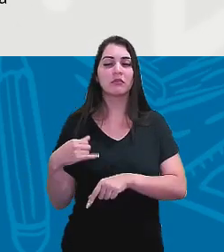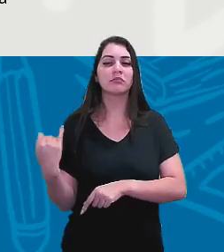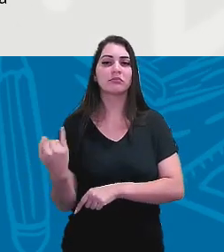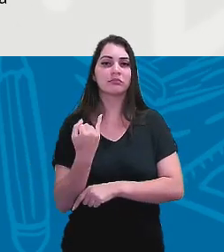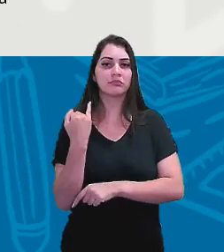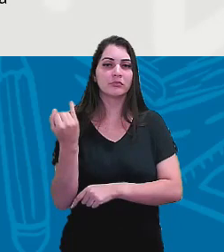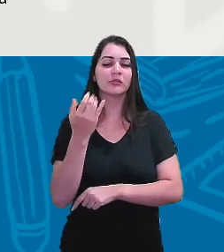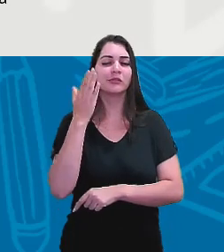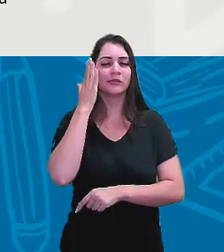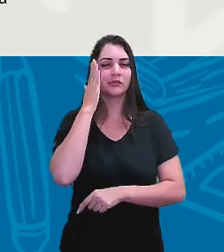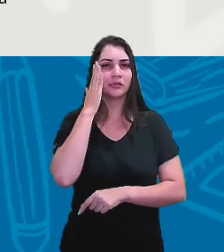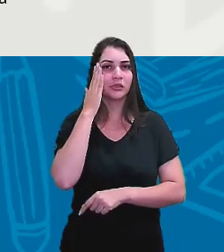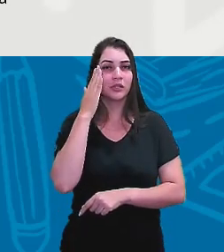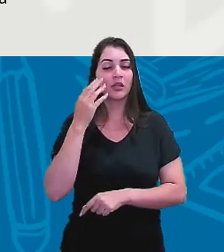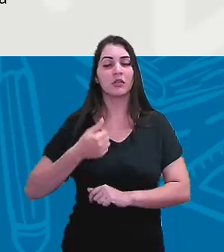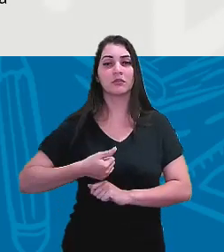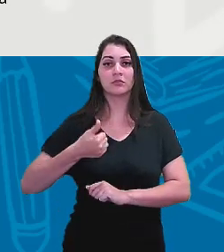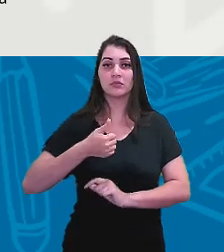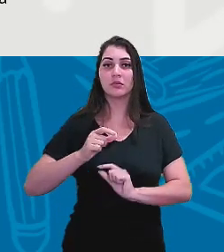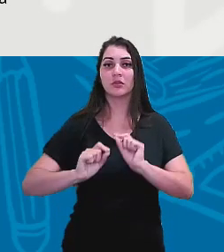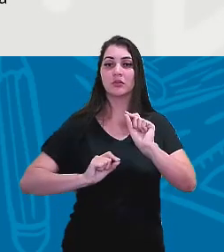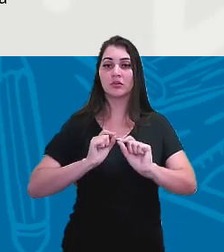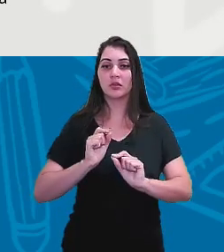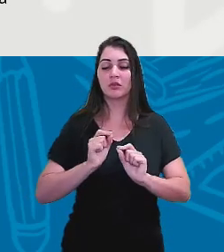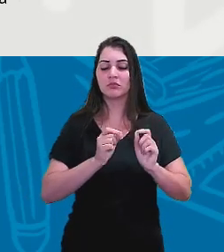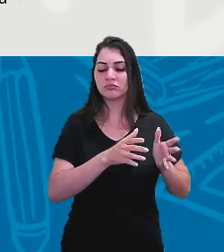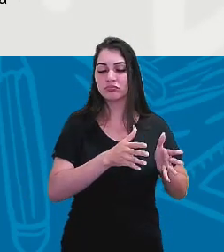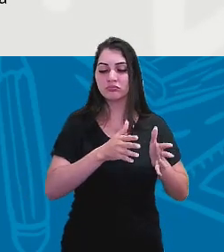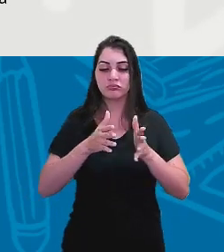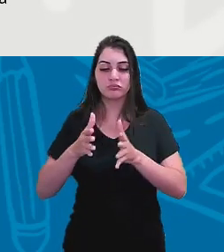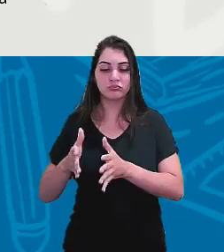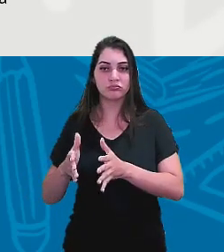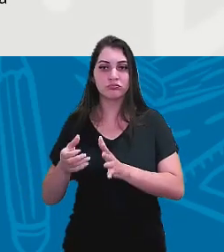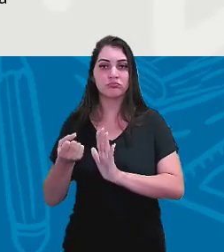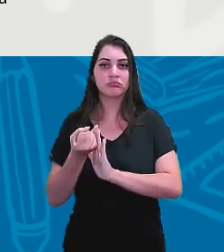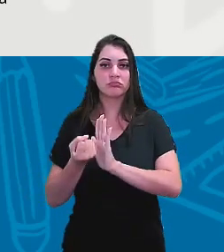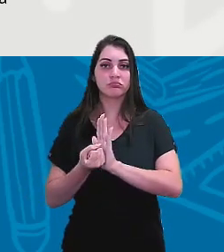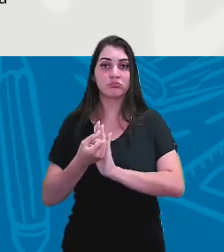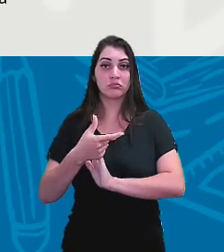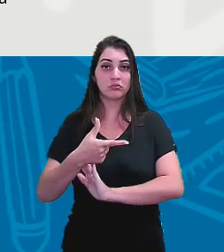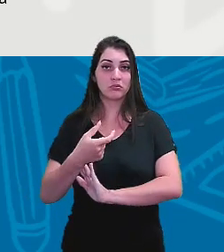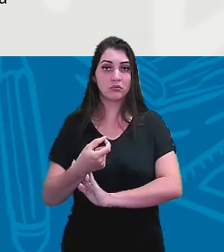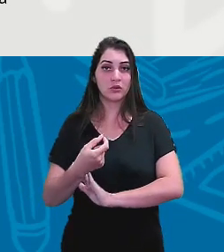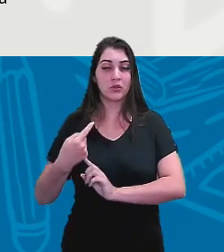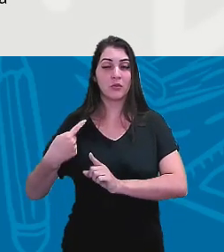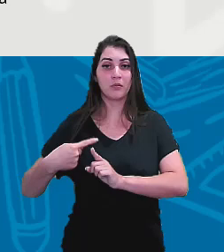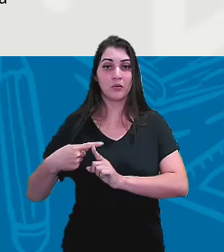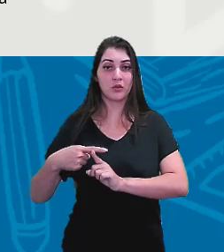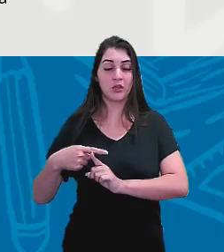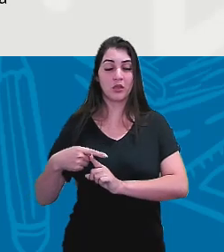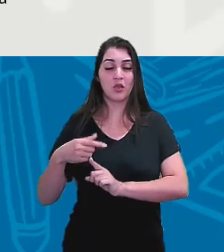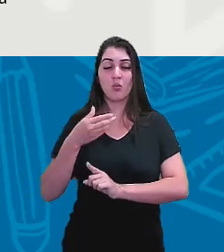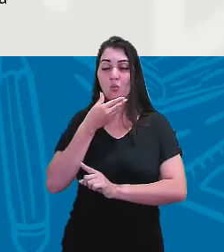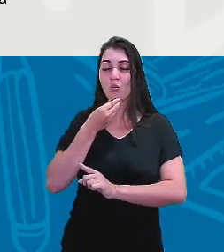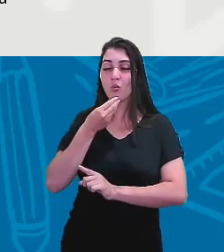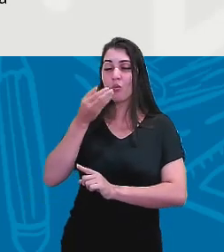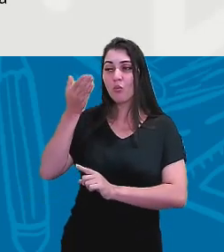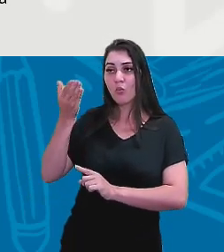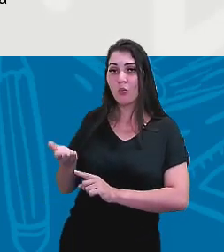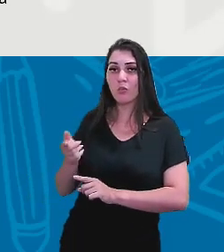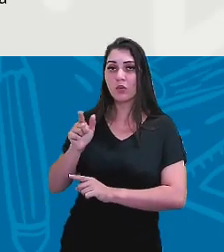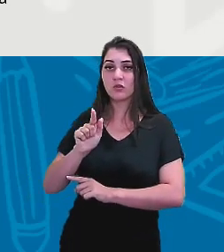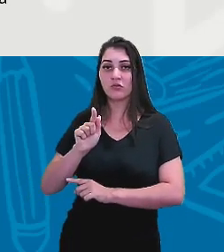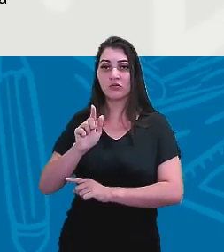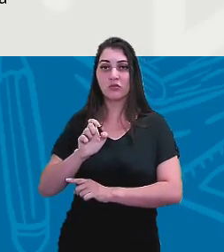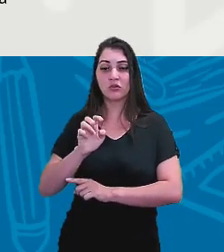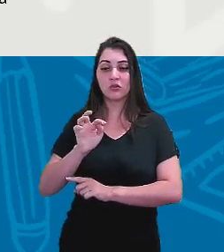compreender essa primeira parte do século XX, porque a figura do Getúlio Vargas vai ser